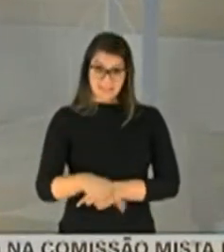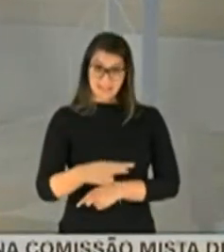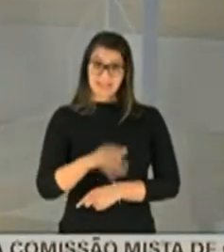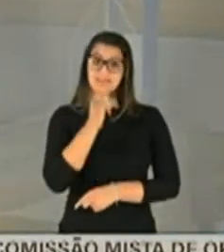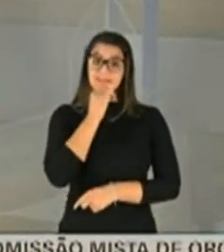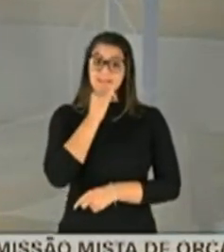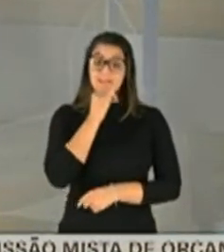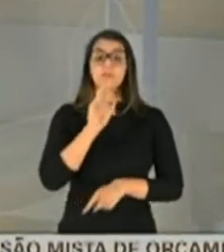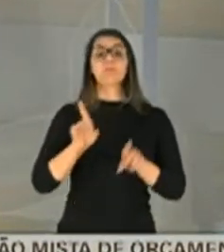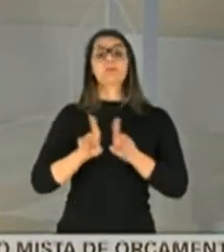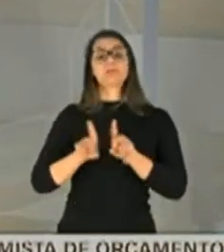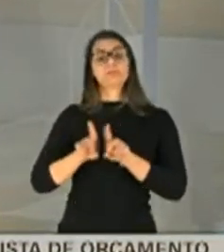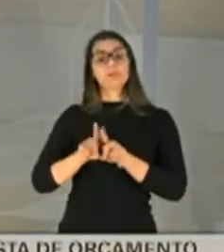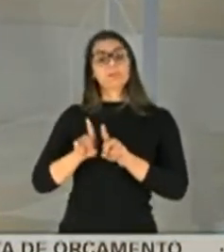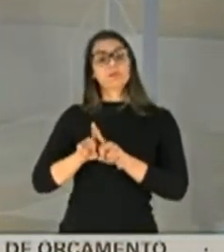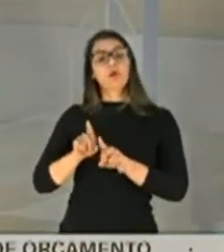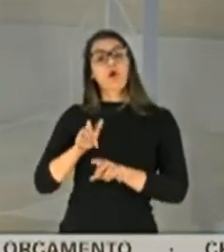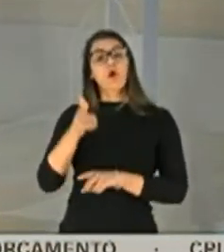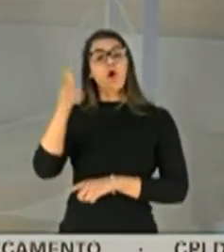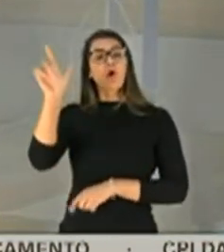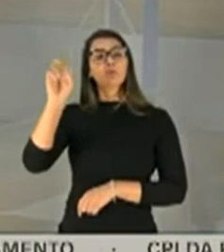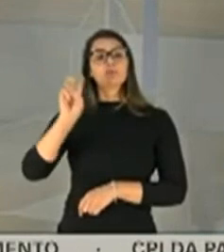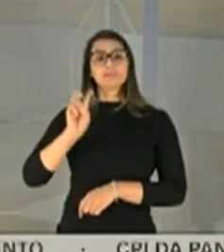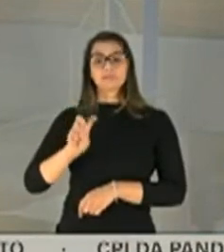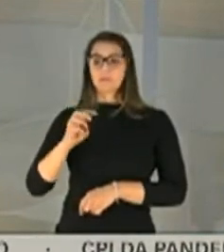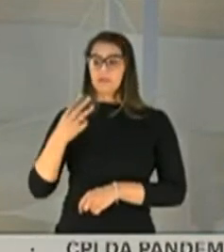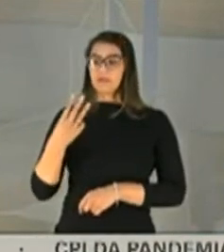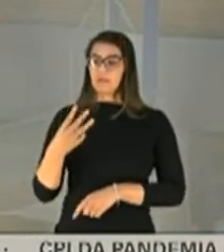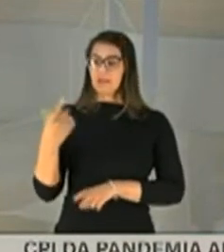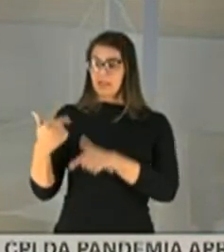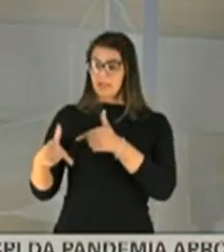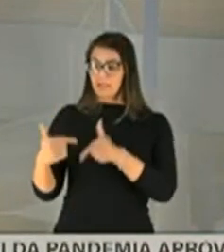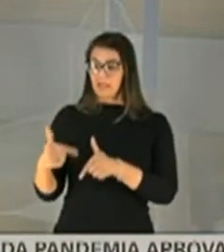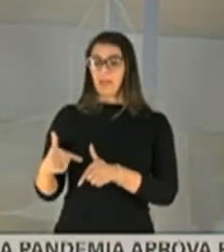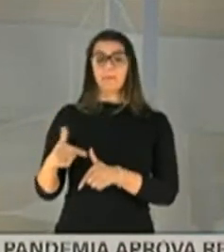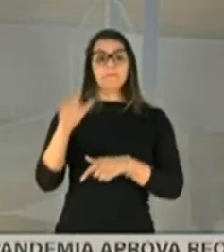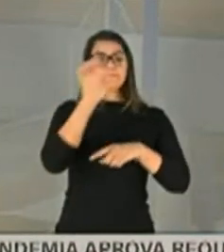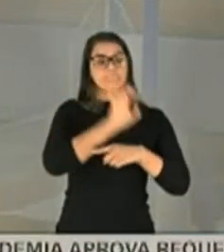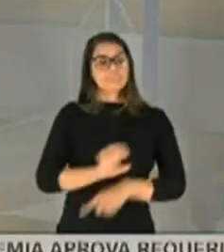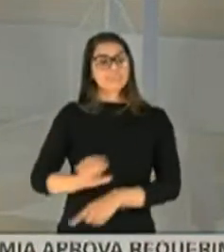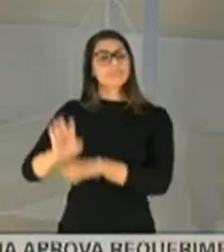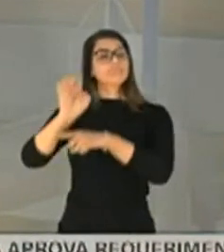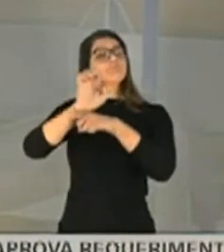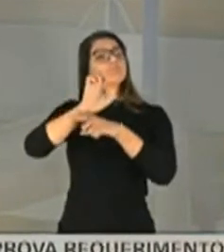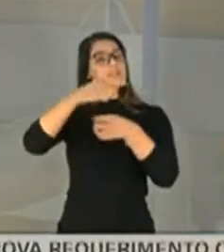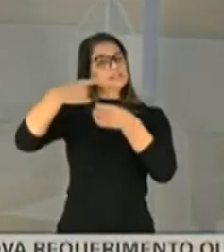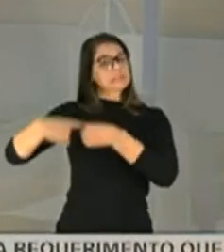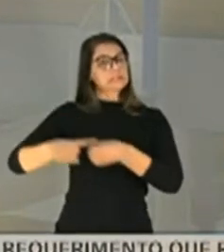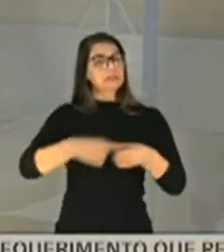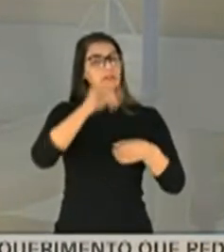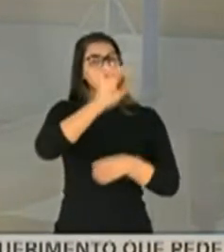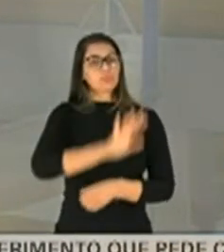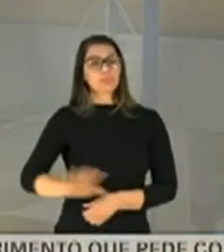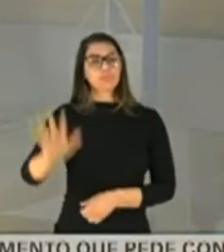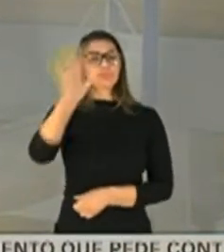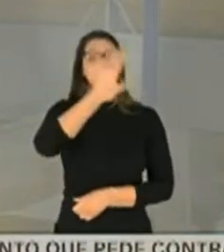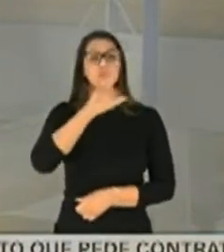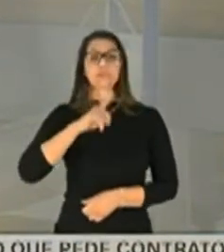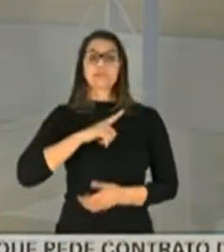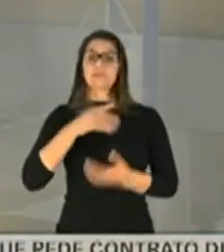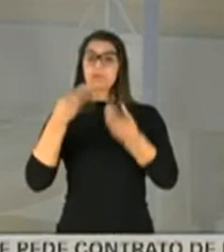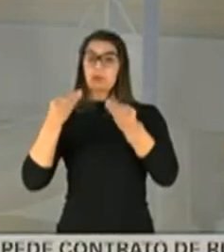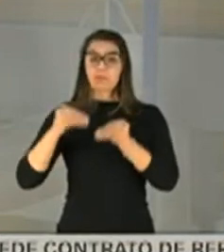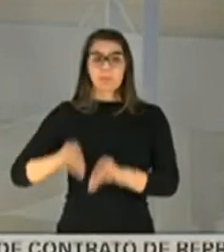mas também em 53 operações em estados e municípios que, segundo ele, deram prejuízos